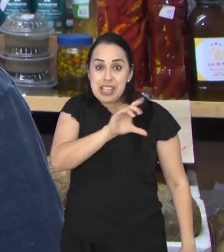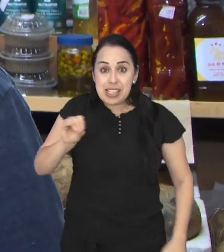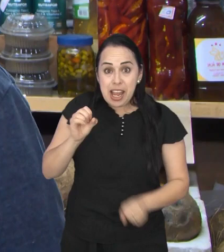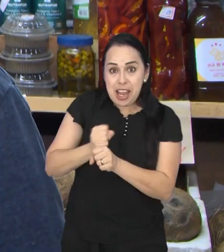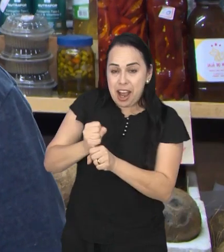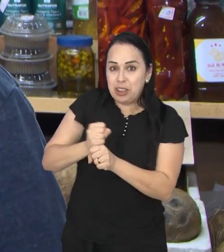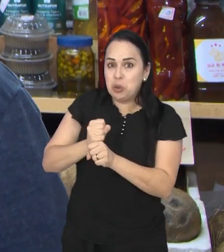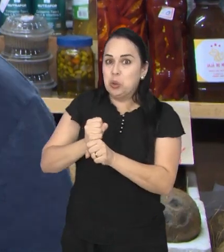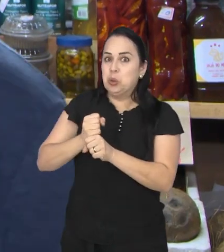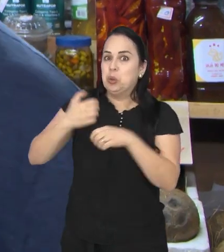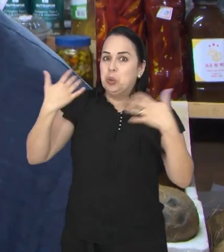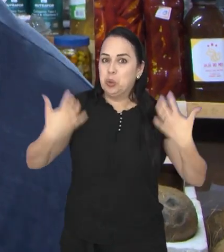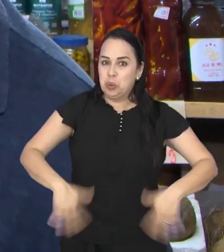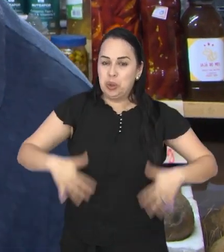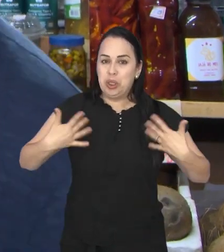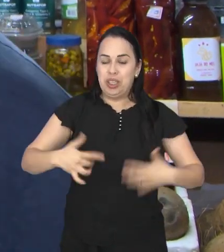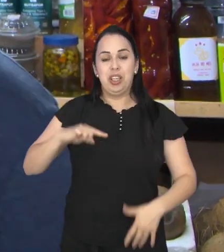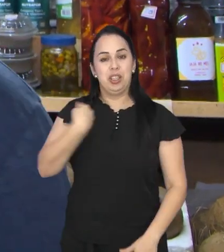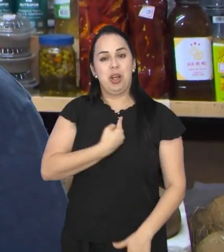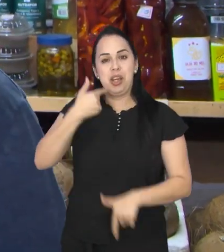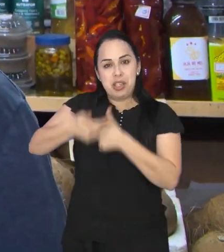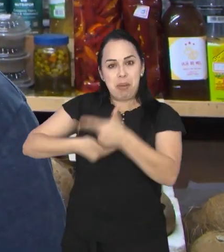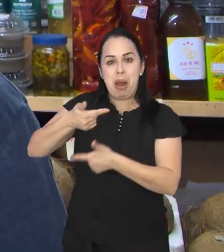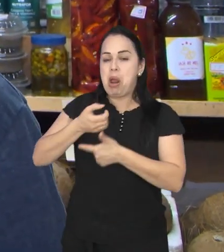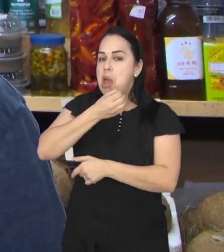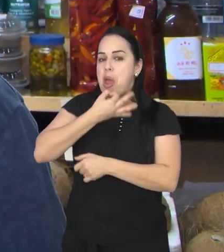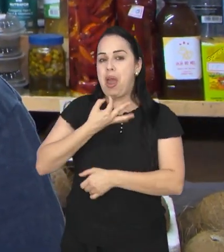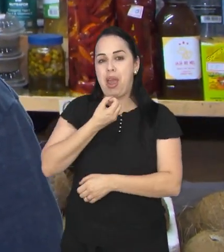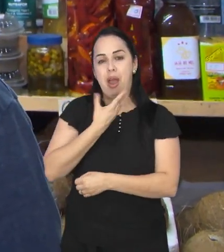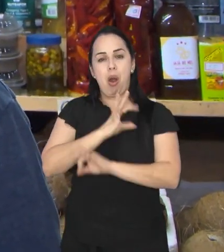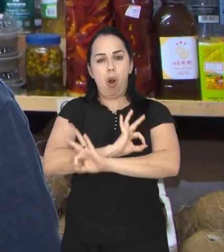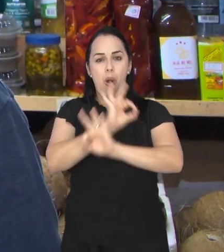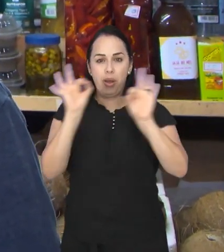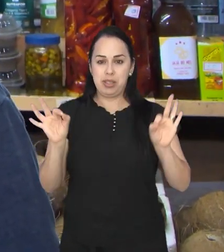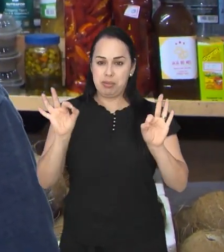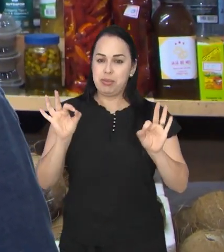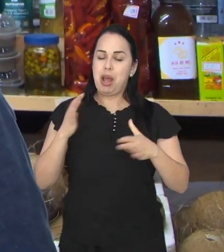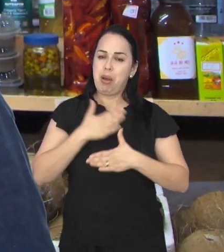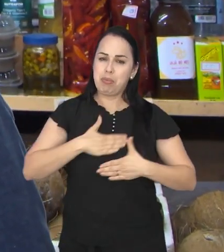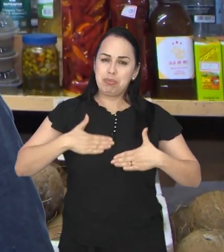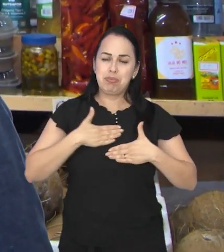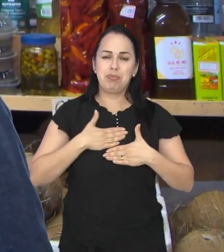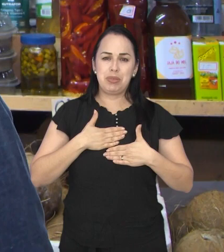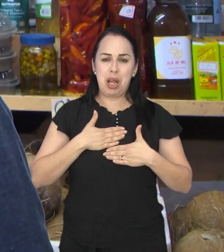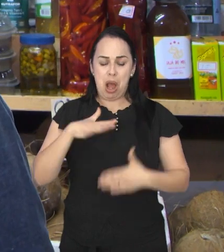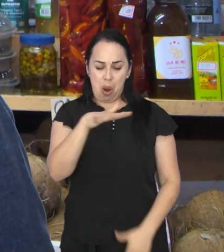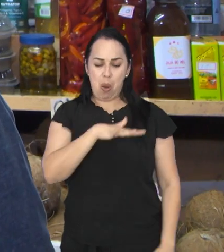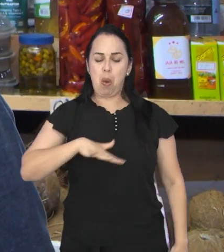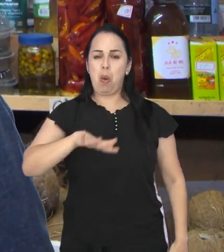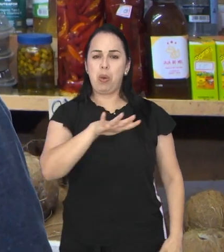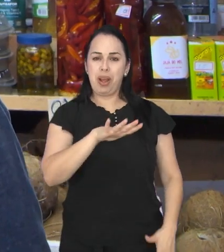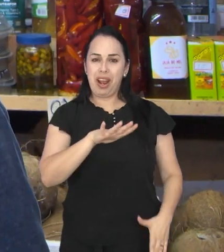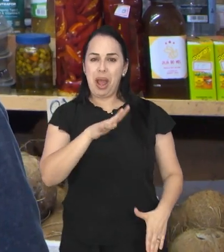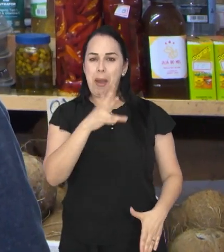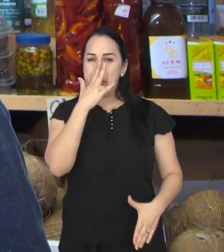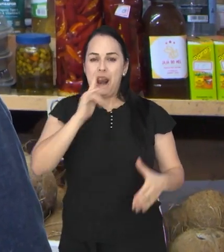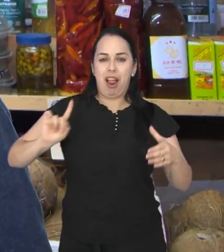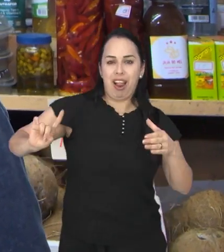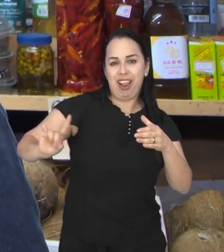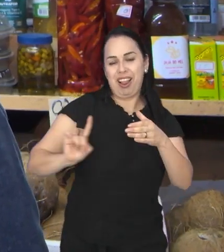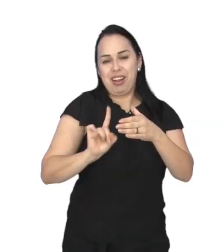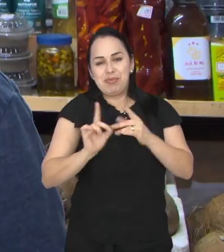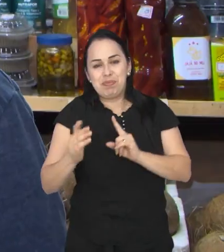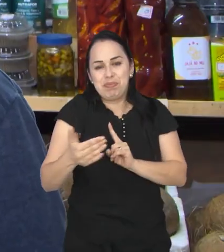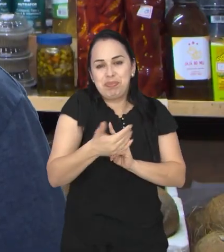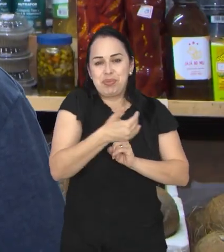Muito tempo, né? A gente que trabalha aqui é muito bom, é gostoso. Aqui é um lugar muito aconchegante para a